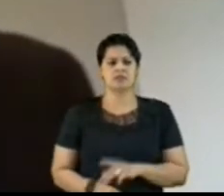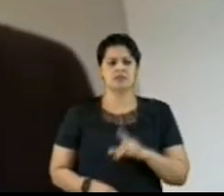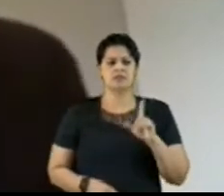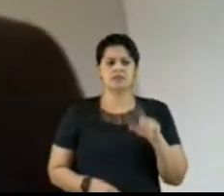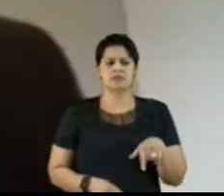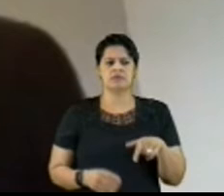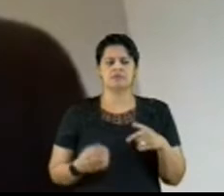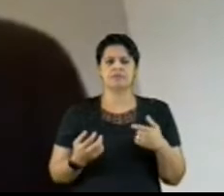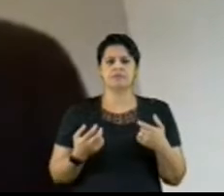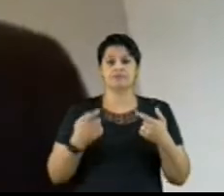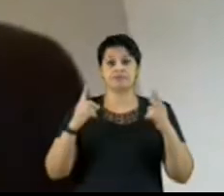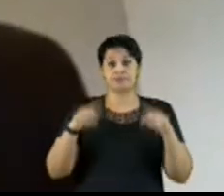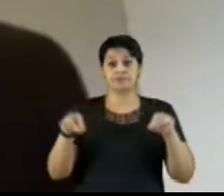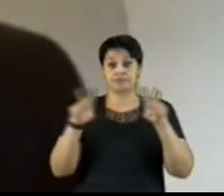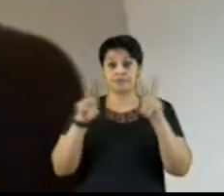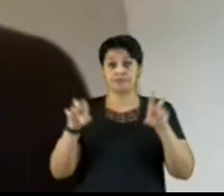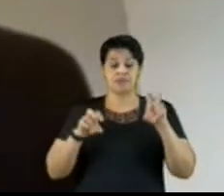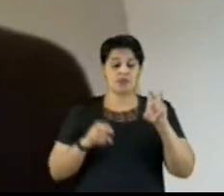sigla 5G.